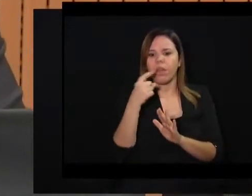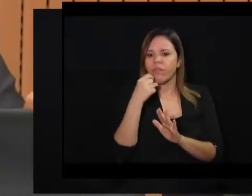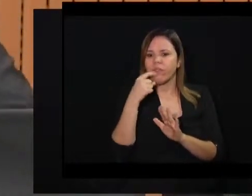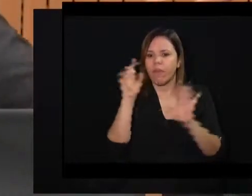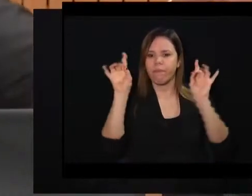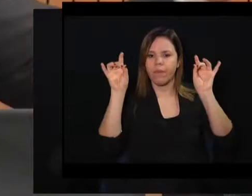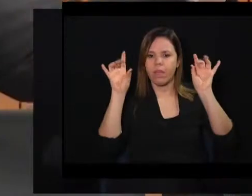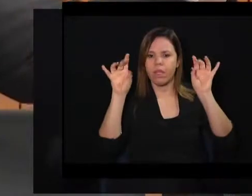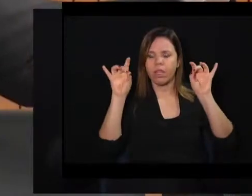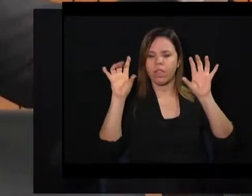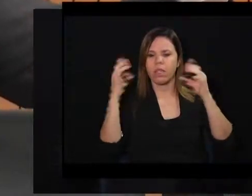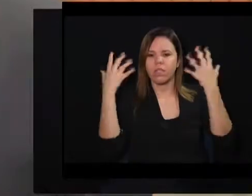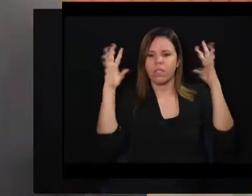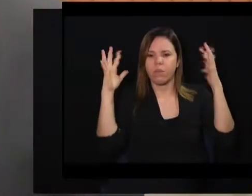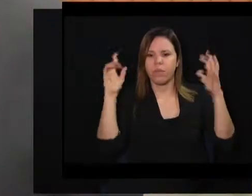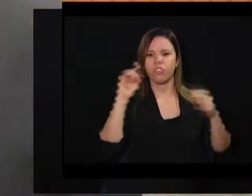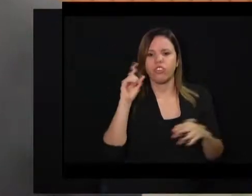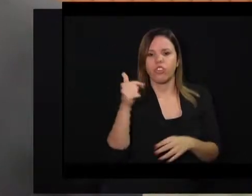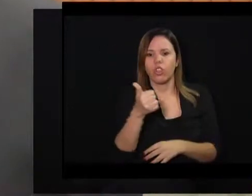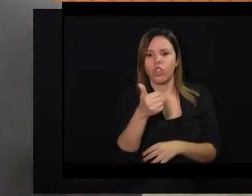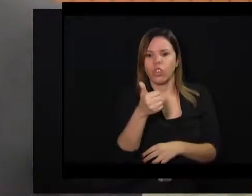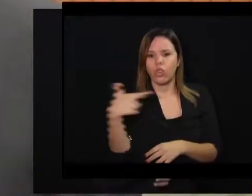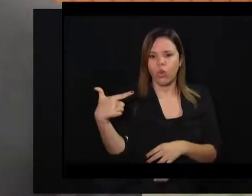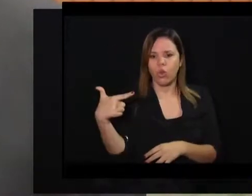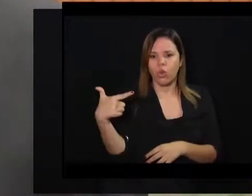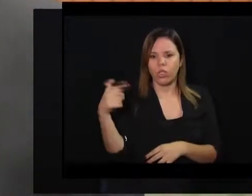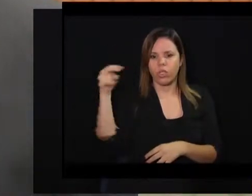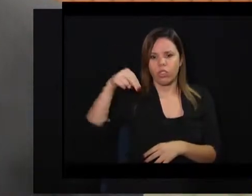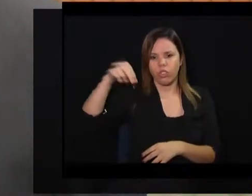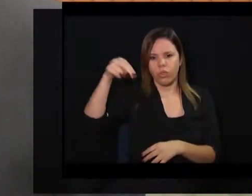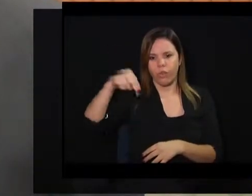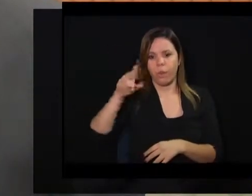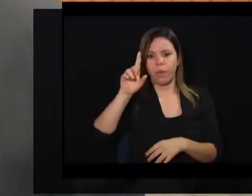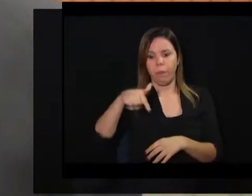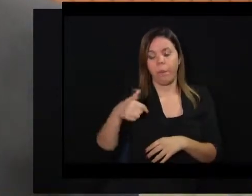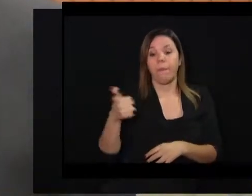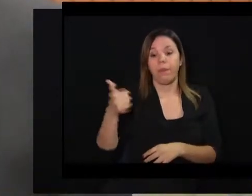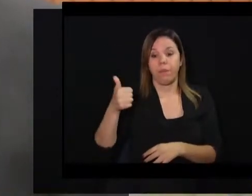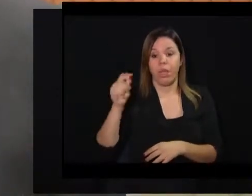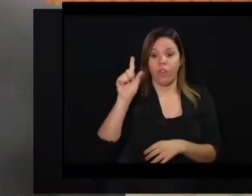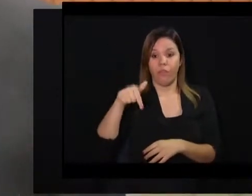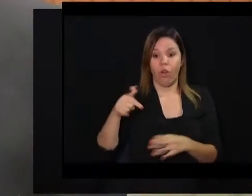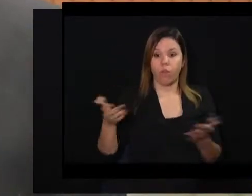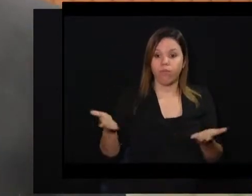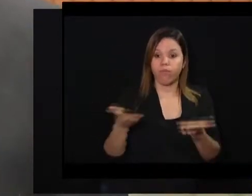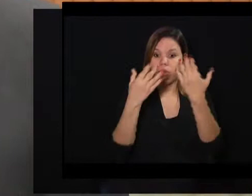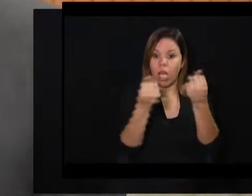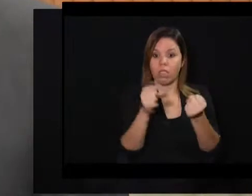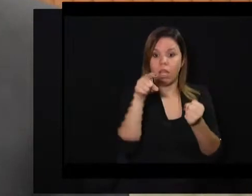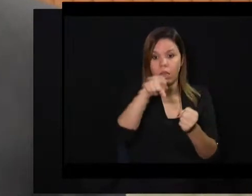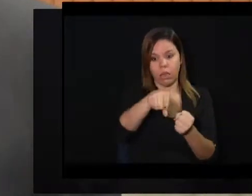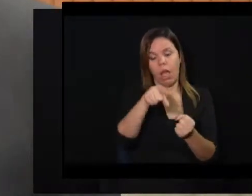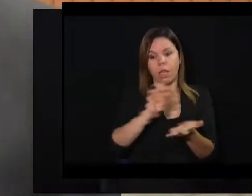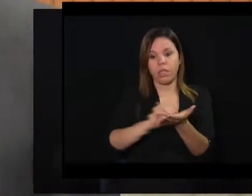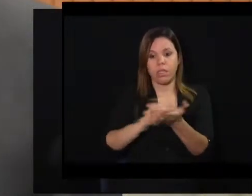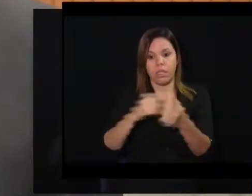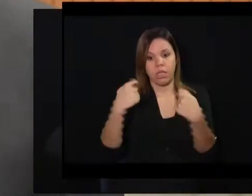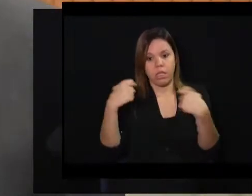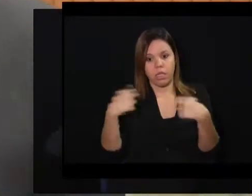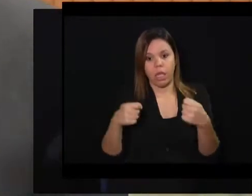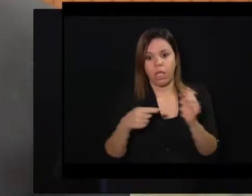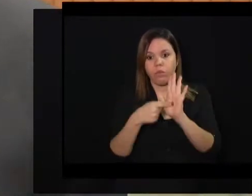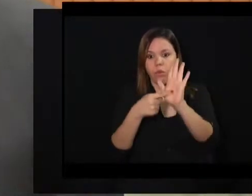celebrado em 12 de novembro. Primeiro foi atender a demanda. O segundo foi expor da